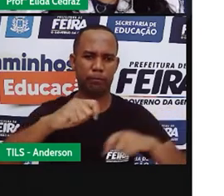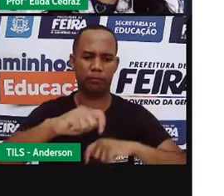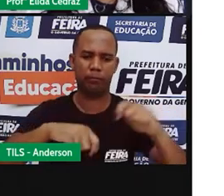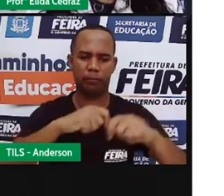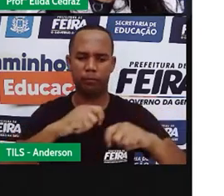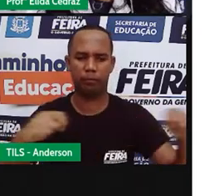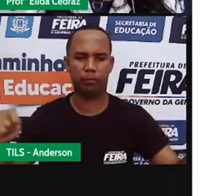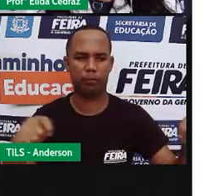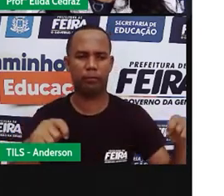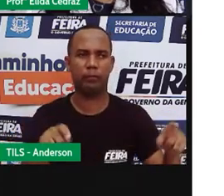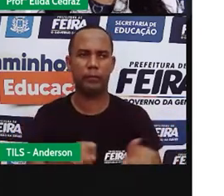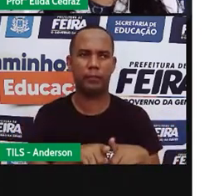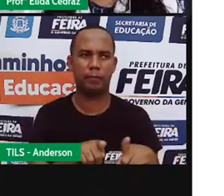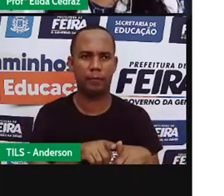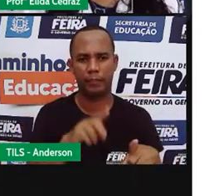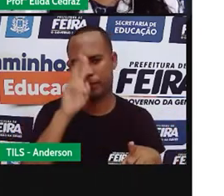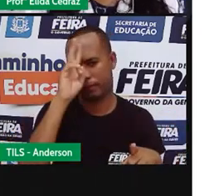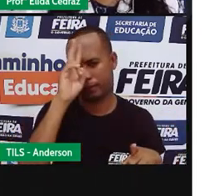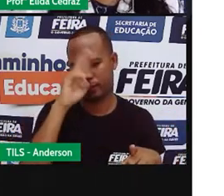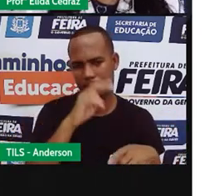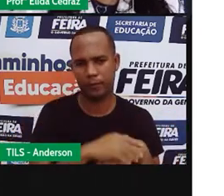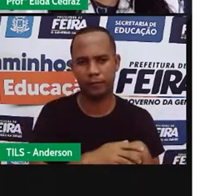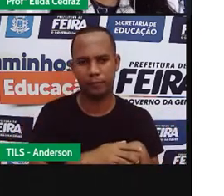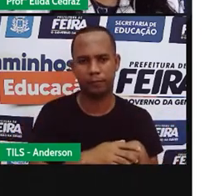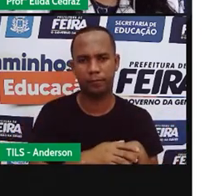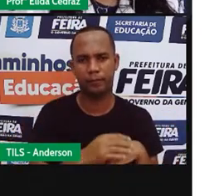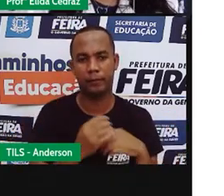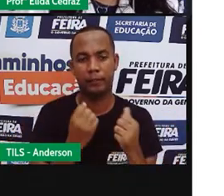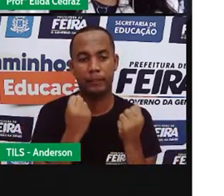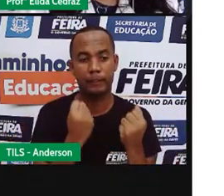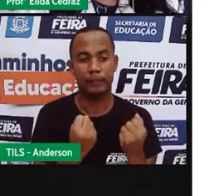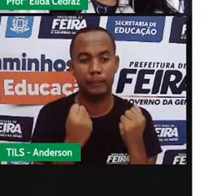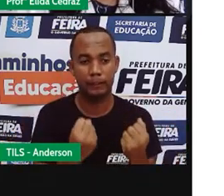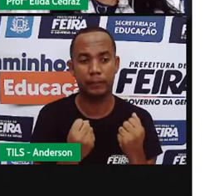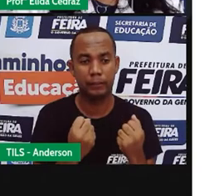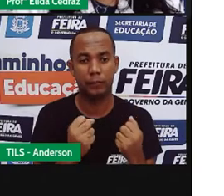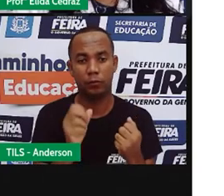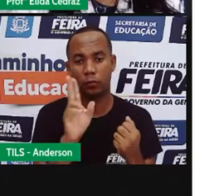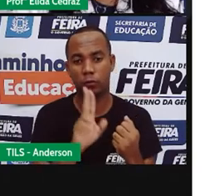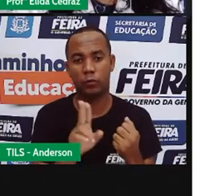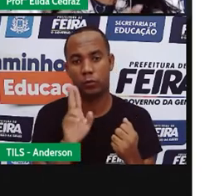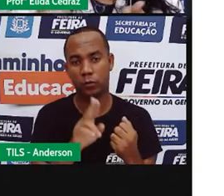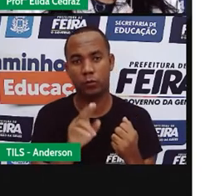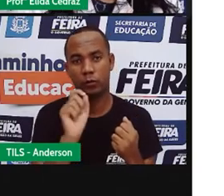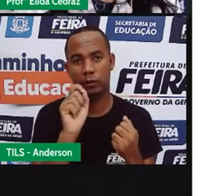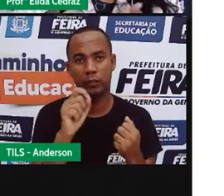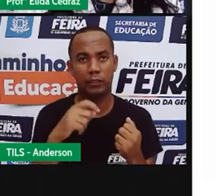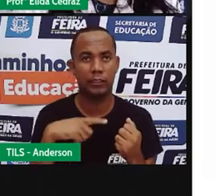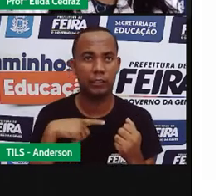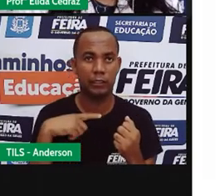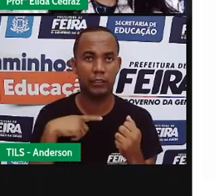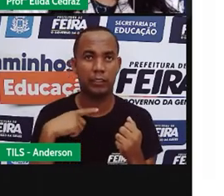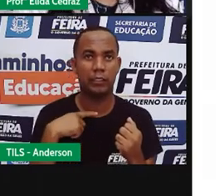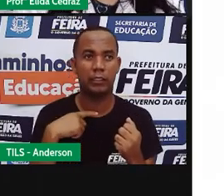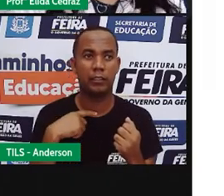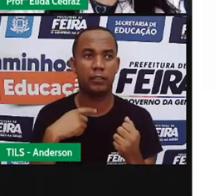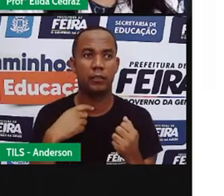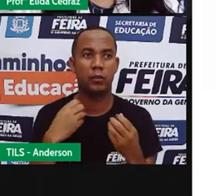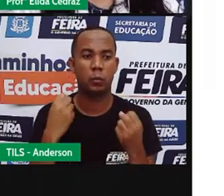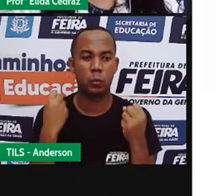resistência é a propriedade que os objetos e os materiais têm de nenhum impacto